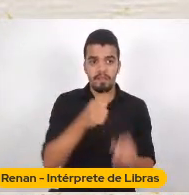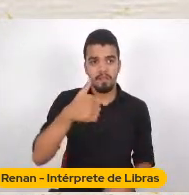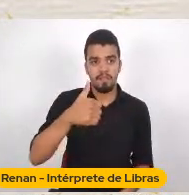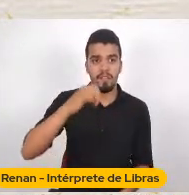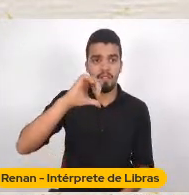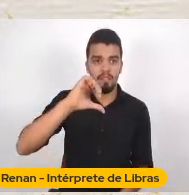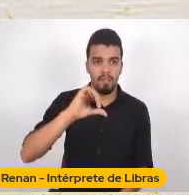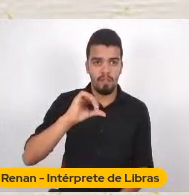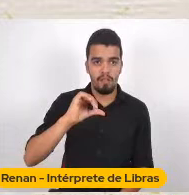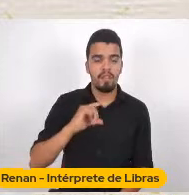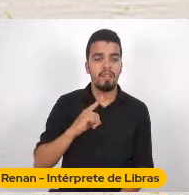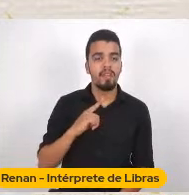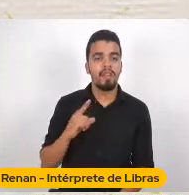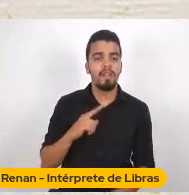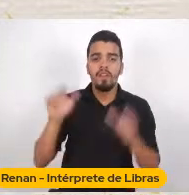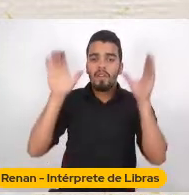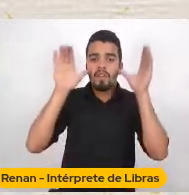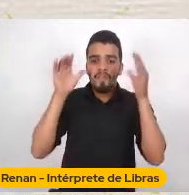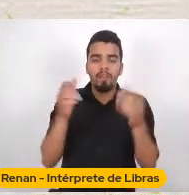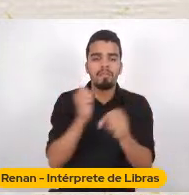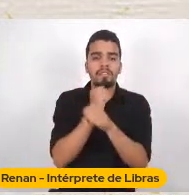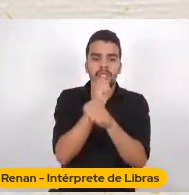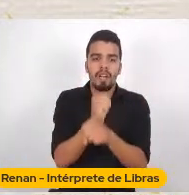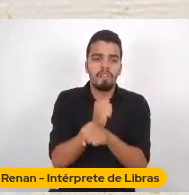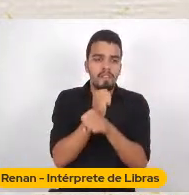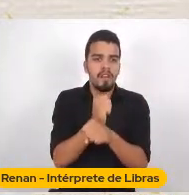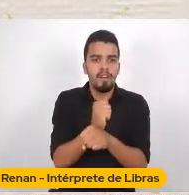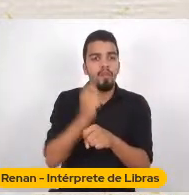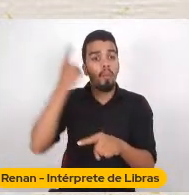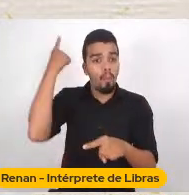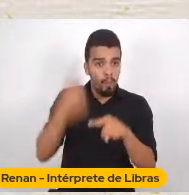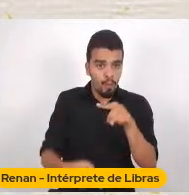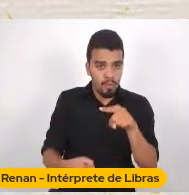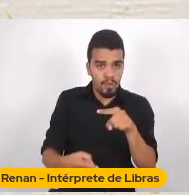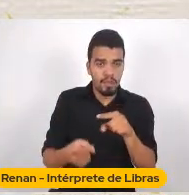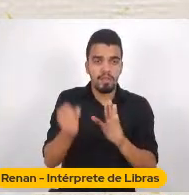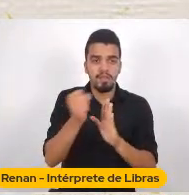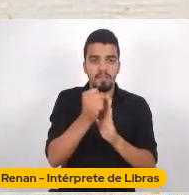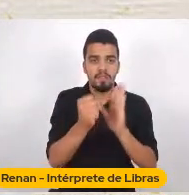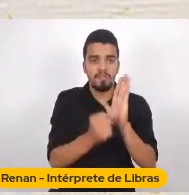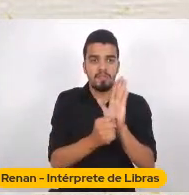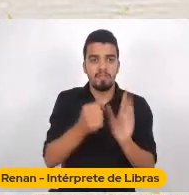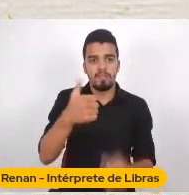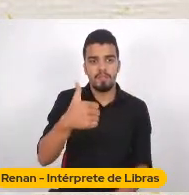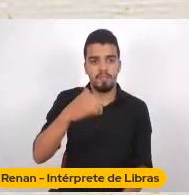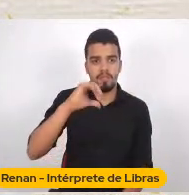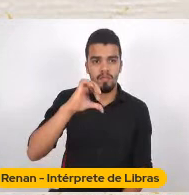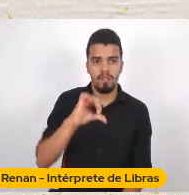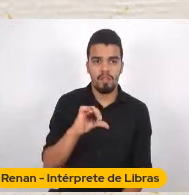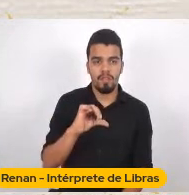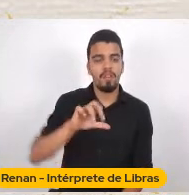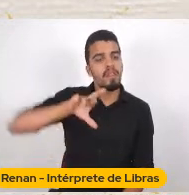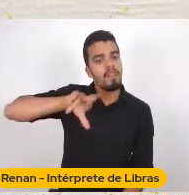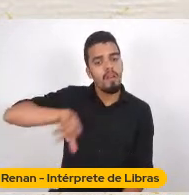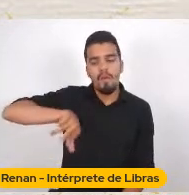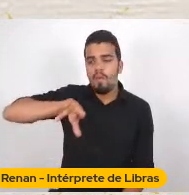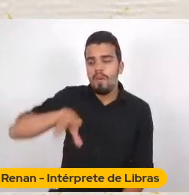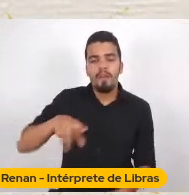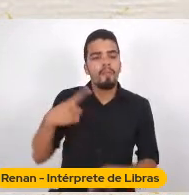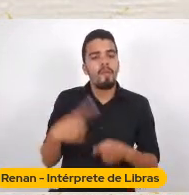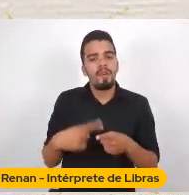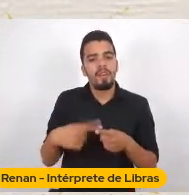escravidão Foi proibida No século XIX Não foi Porque Porque os interesses Eram